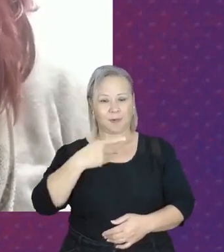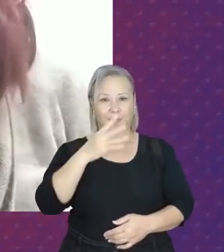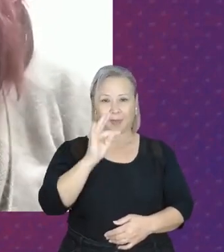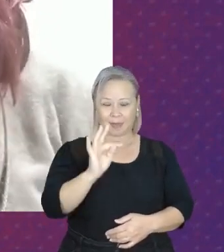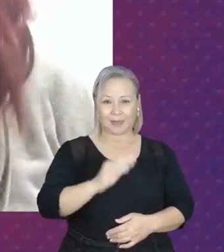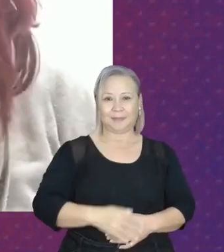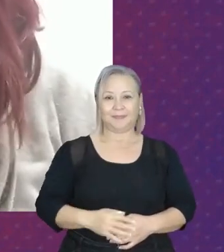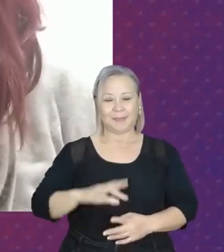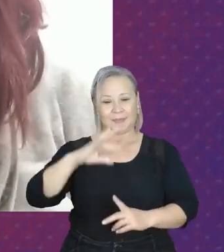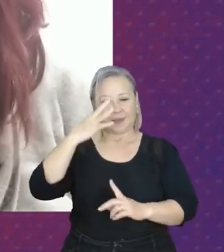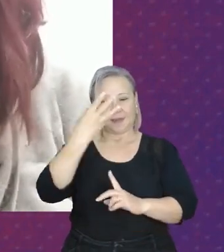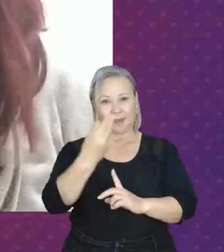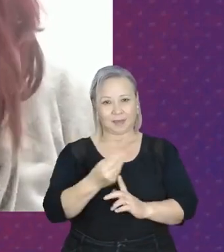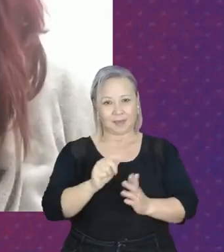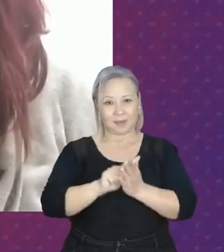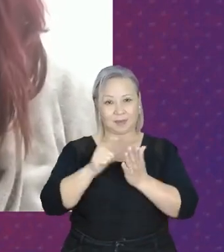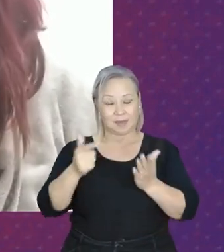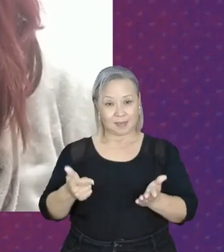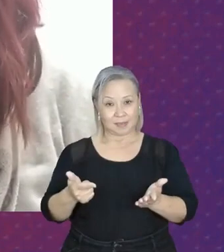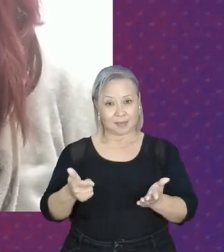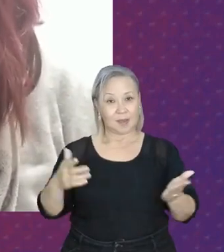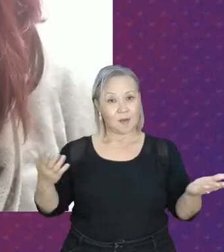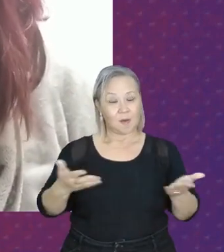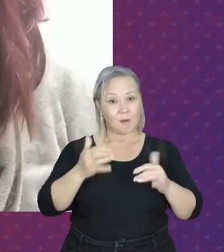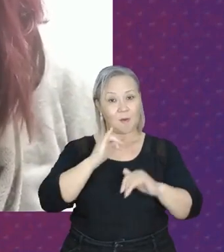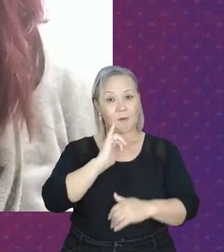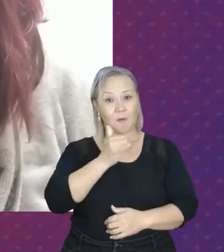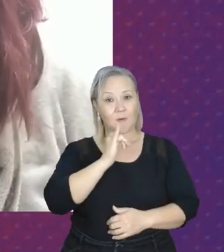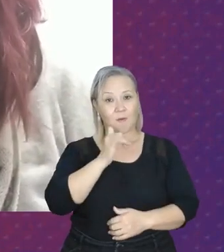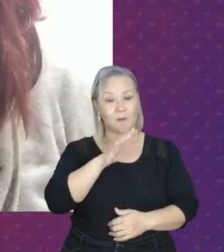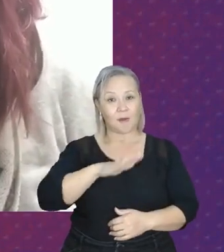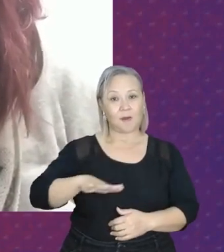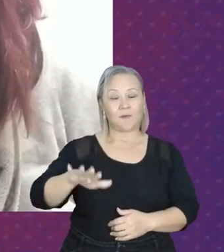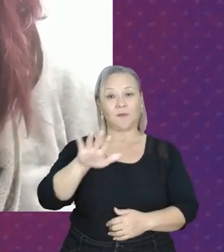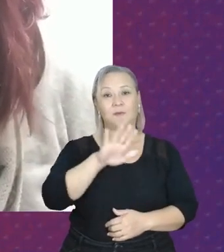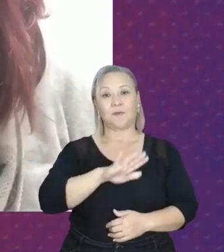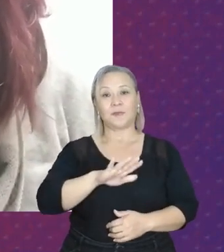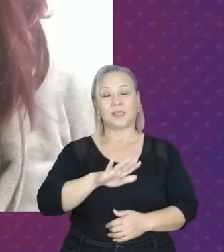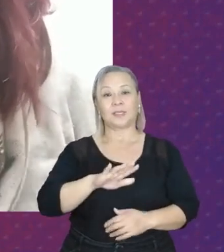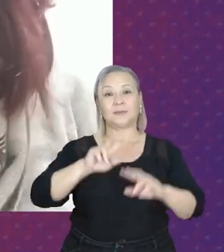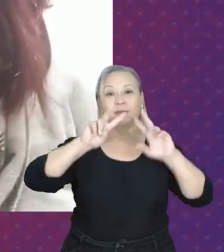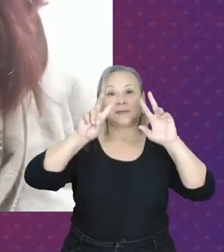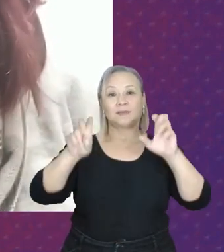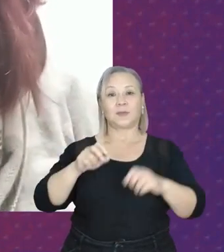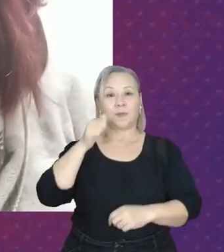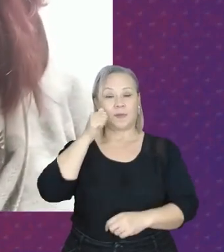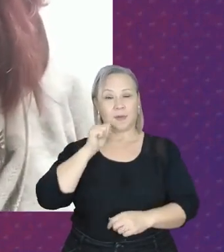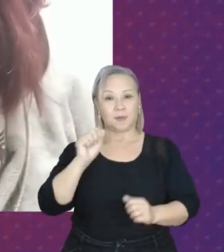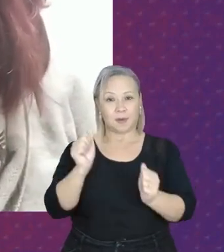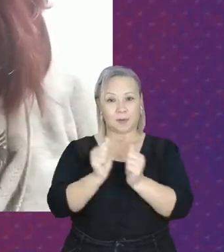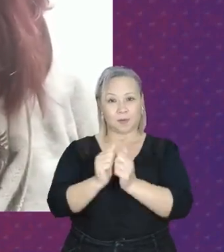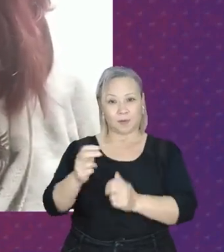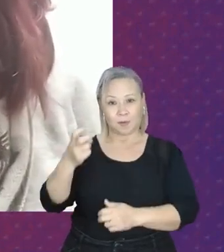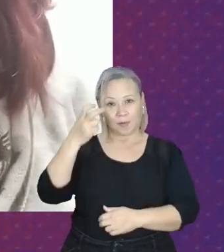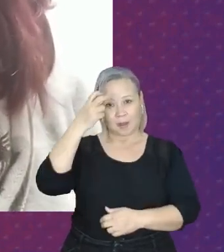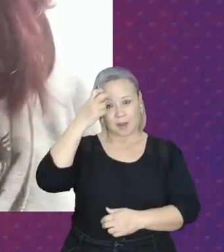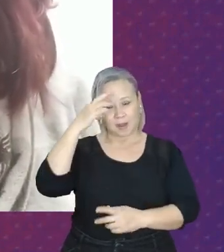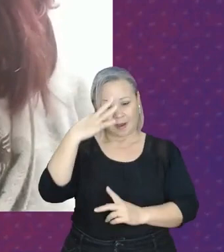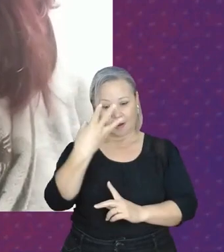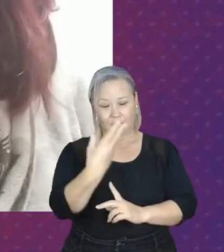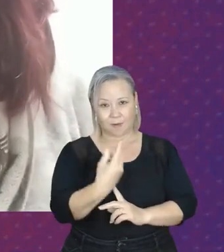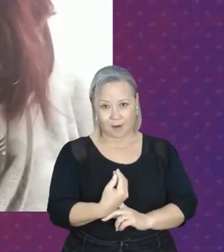sou artista e jornalista e hoje eu vou falar com vocês um pouquinho sobre as mulheres e a arte, e a cultura, e a